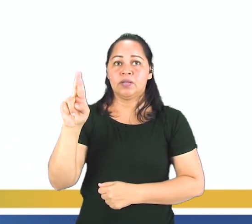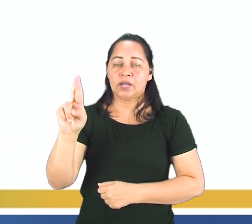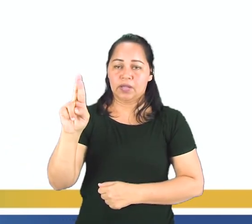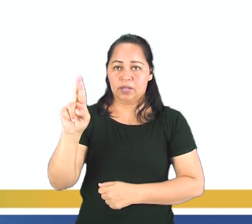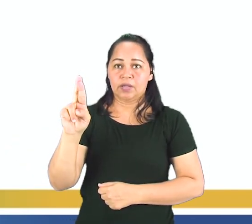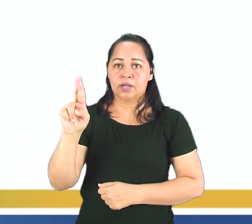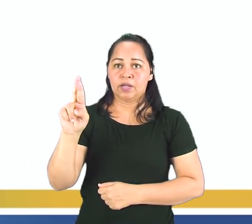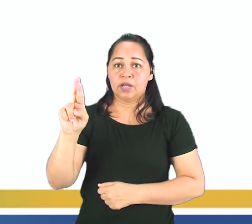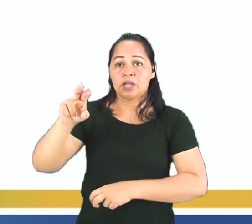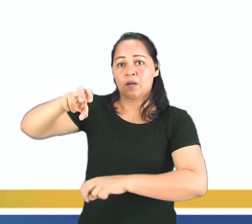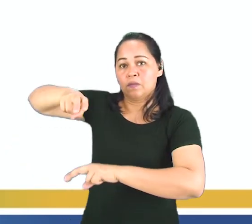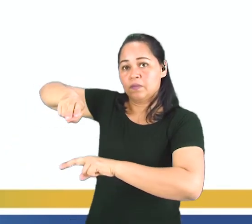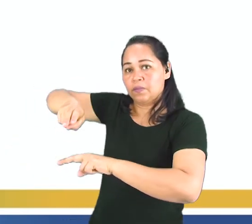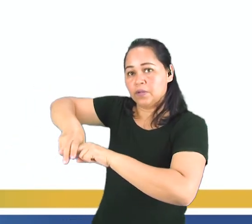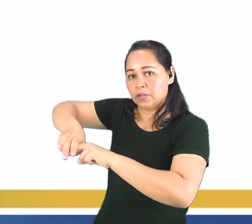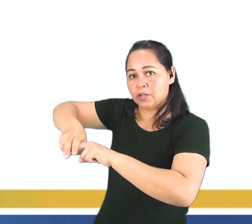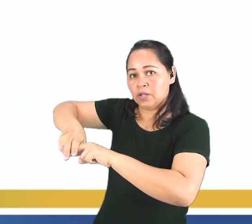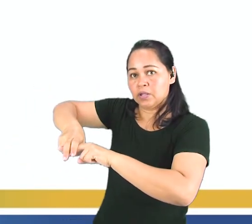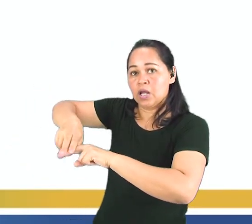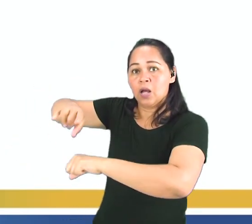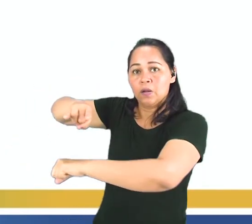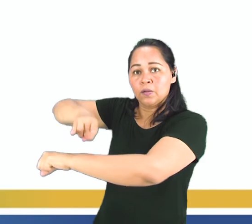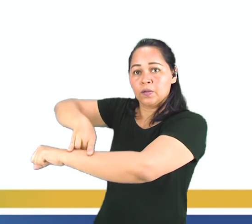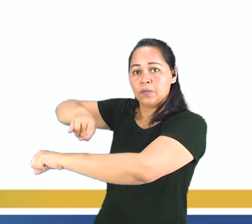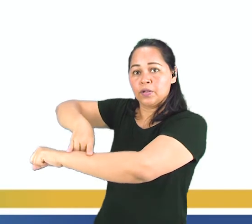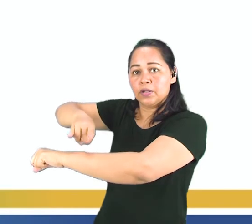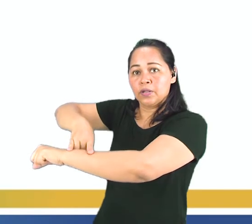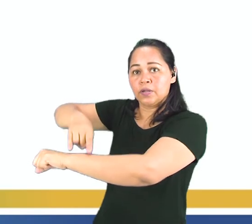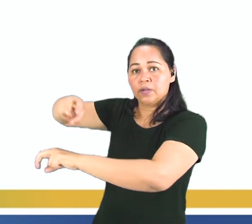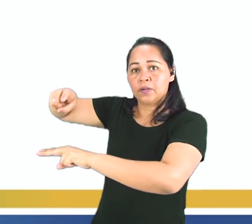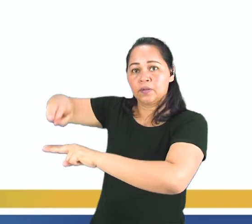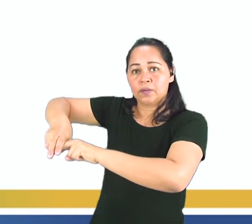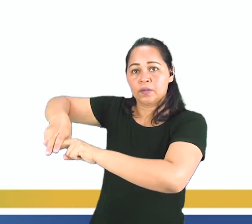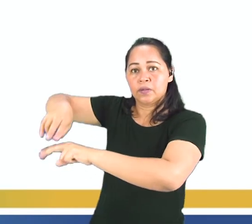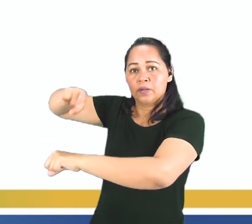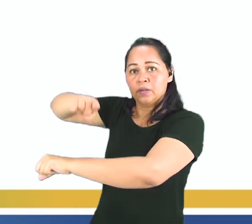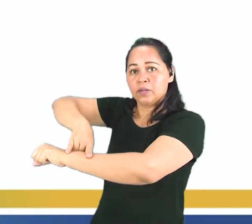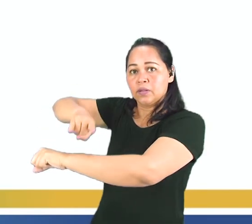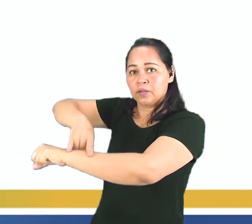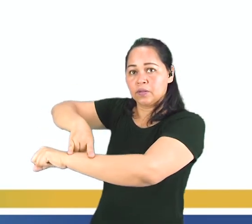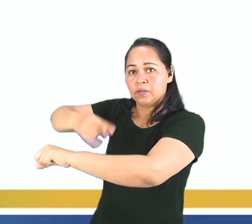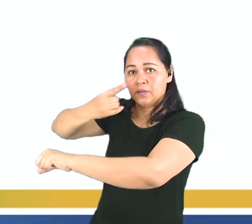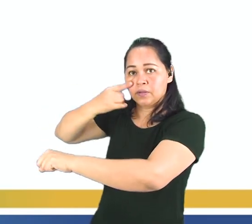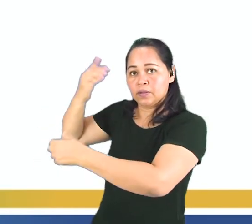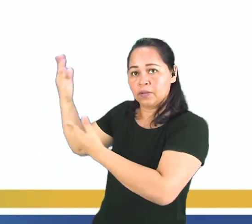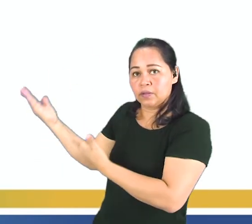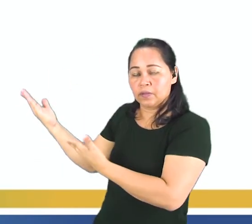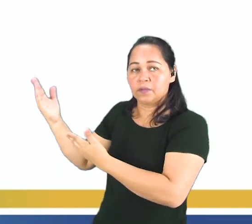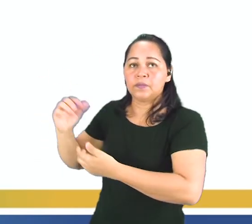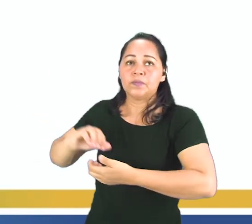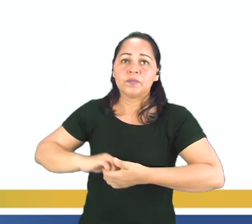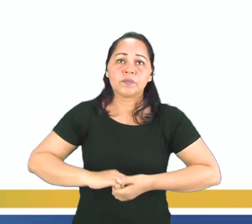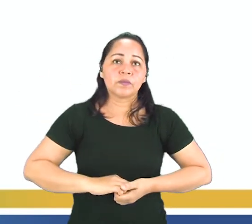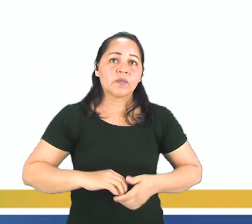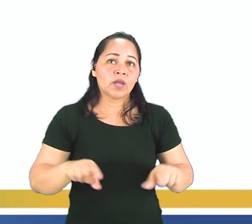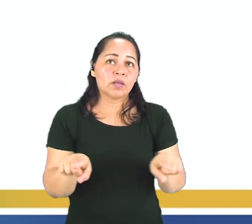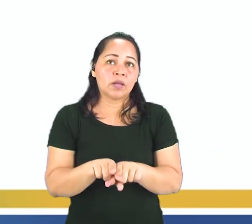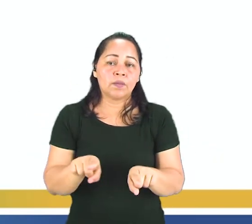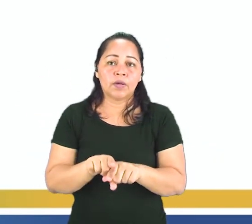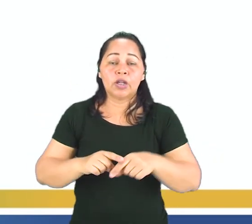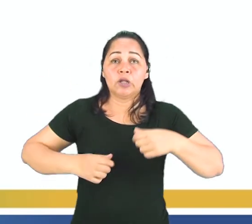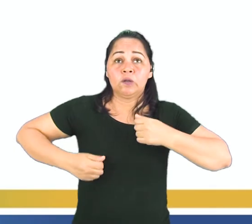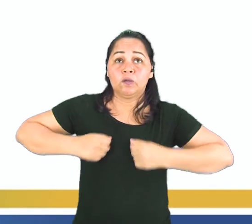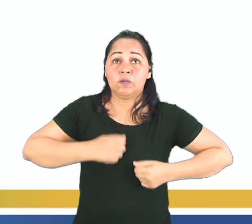pode ser chamado de váter. Está bem como está aí abaixo. Mira. E no baño também